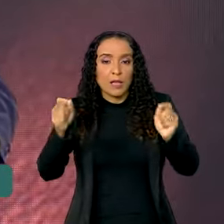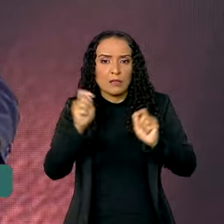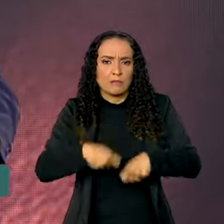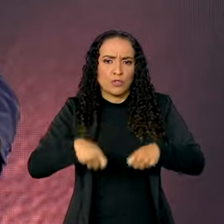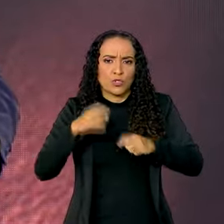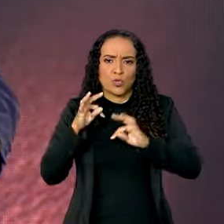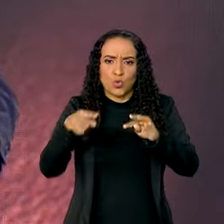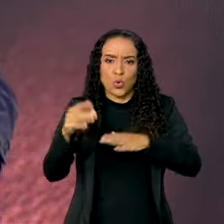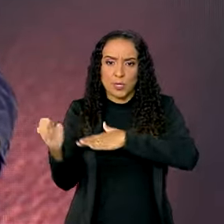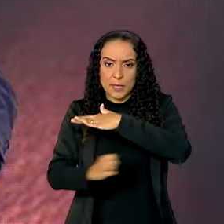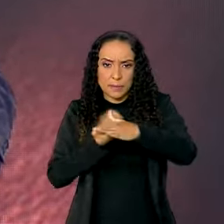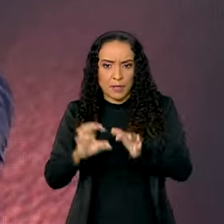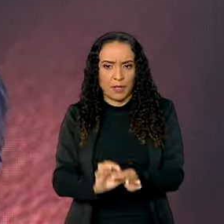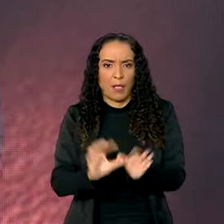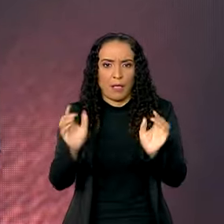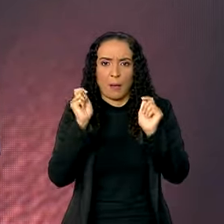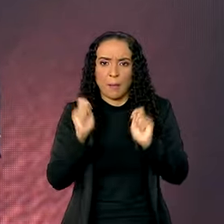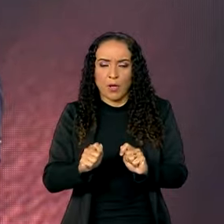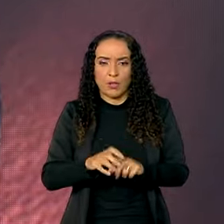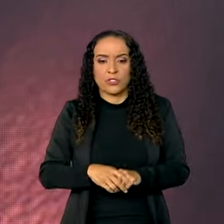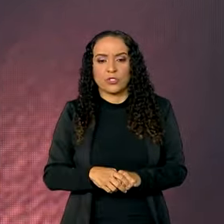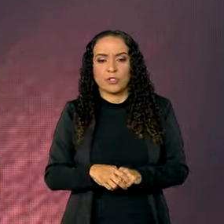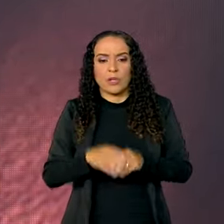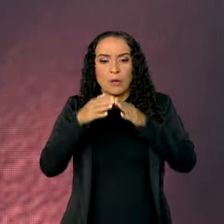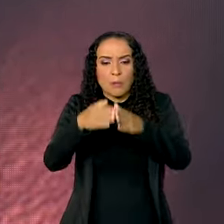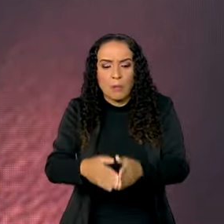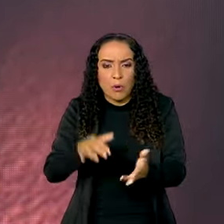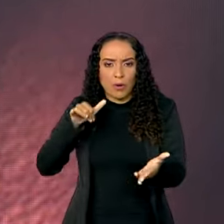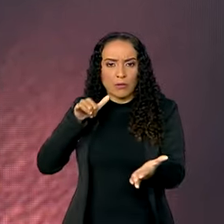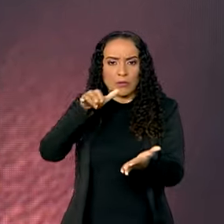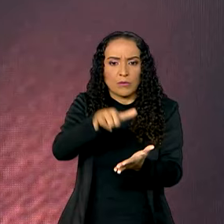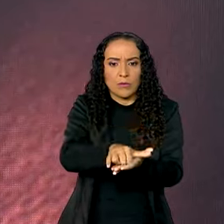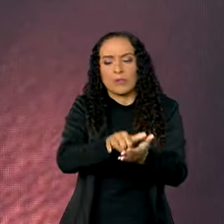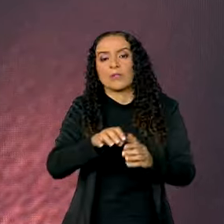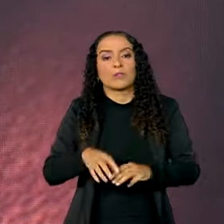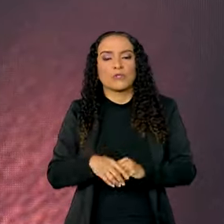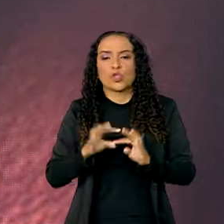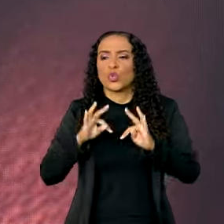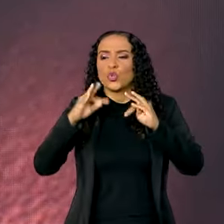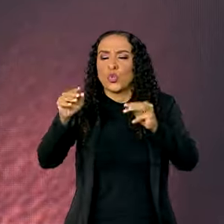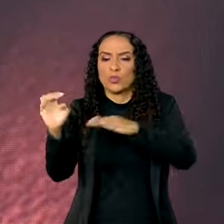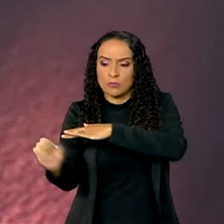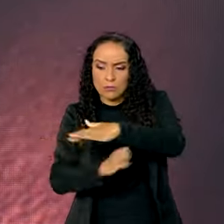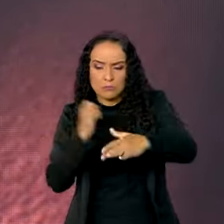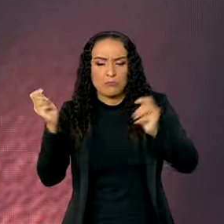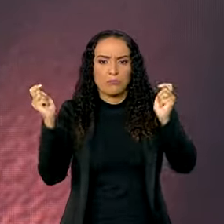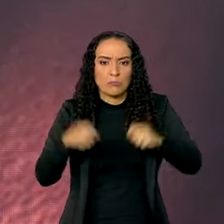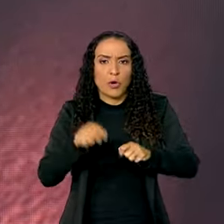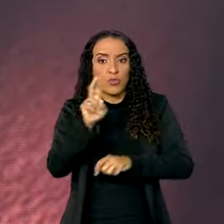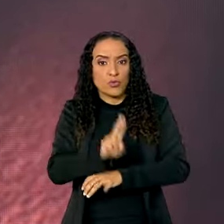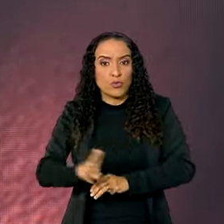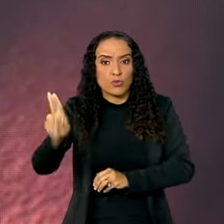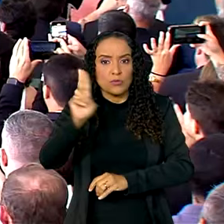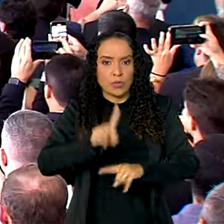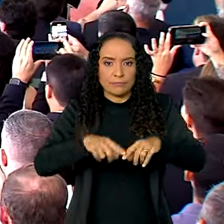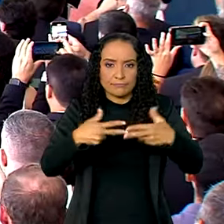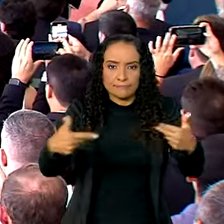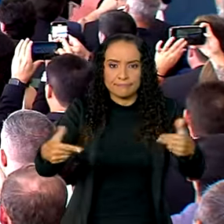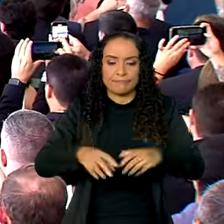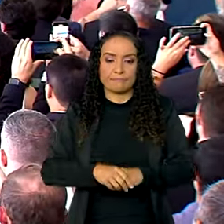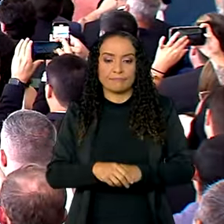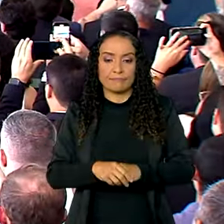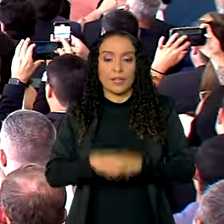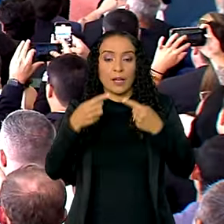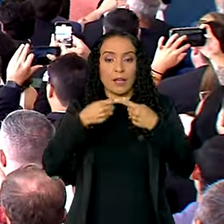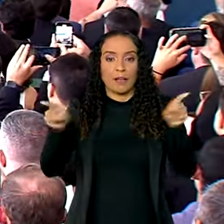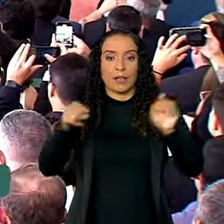todas as concessões, de portos, de aeroportos, todas as concessões podem se utilizar desta ferramenta. Ao